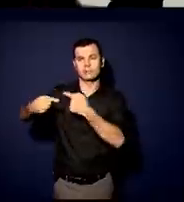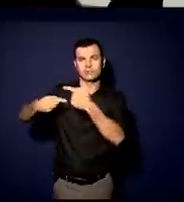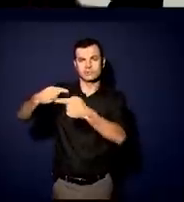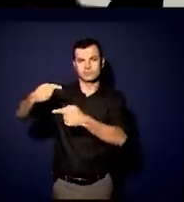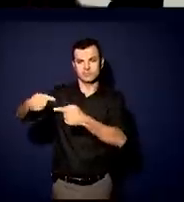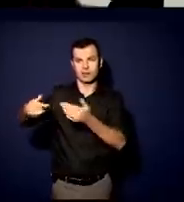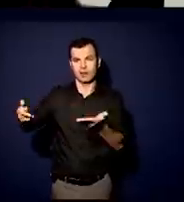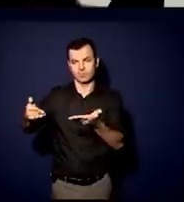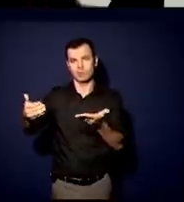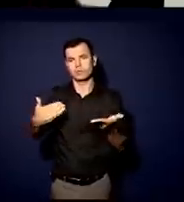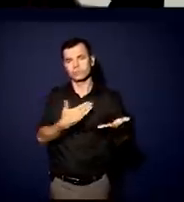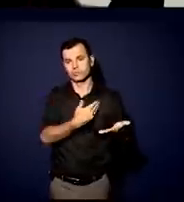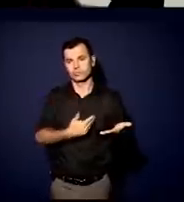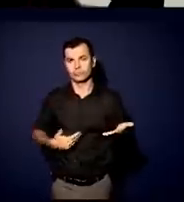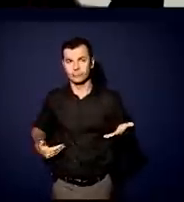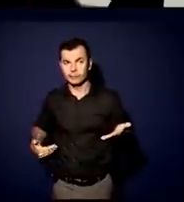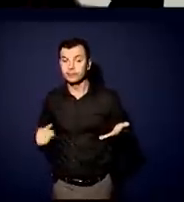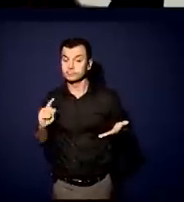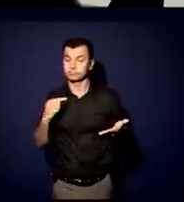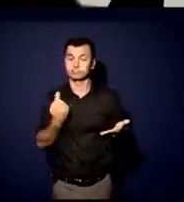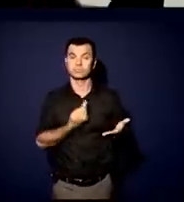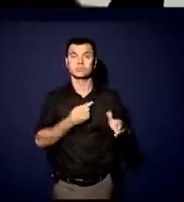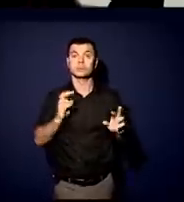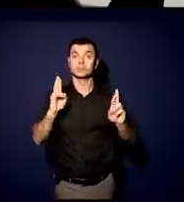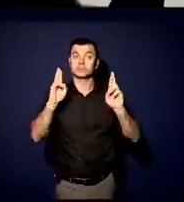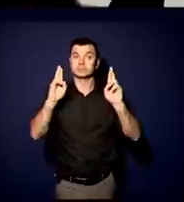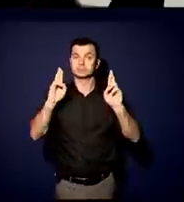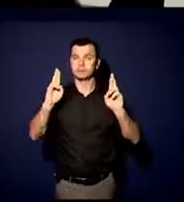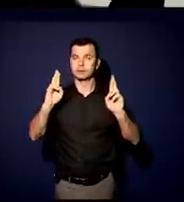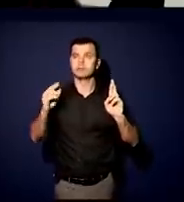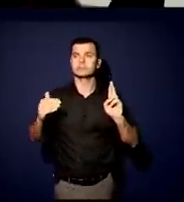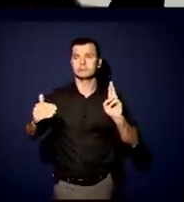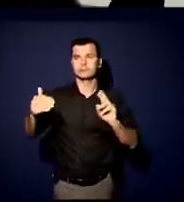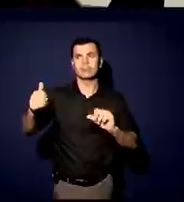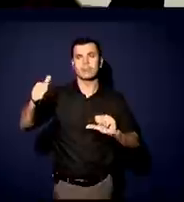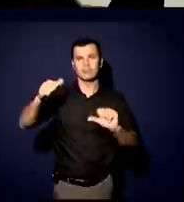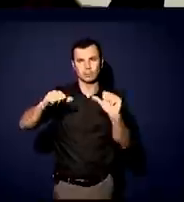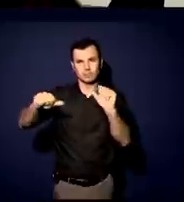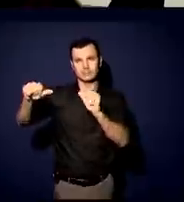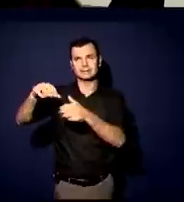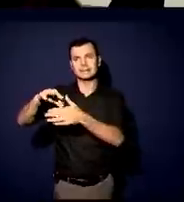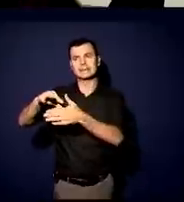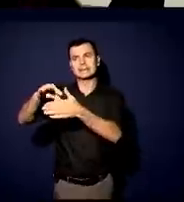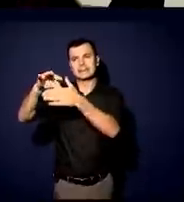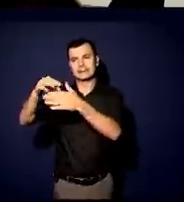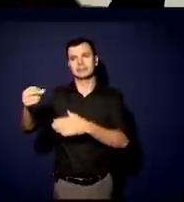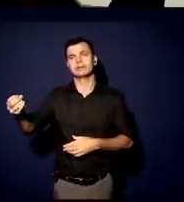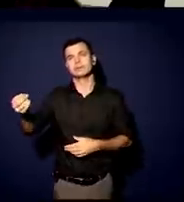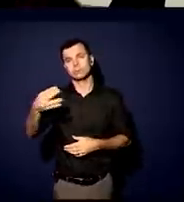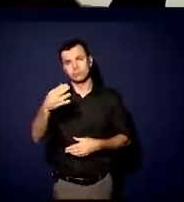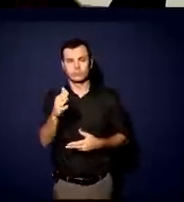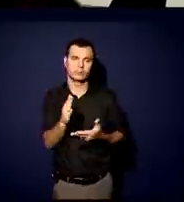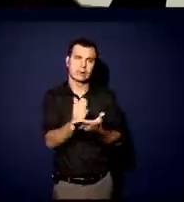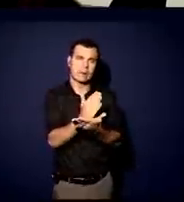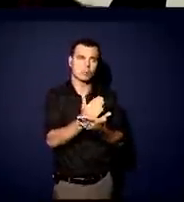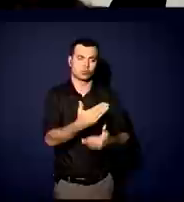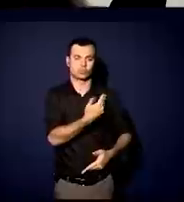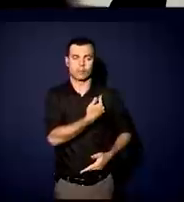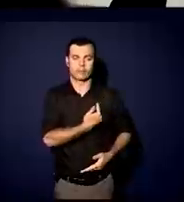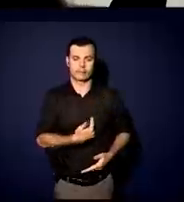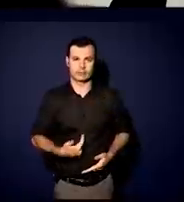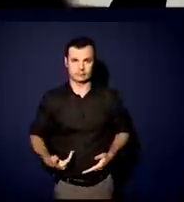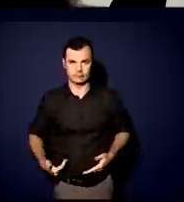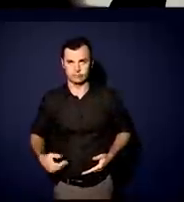esperança de uma mudança de novos líderes. A gente teve aí governadores muito bem sucedidos, especialmente